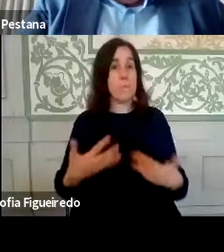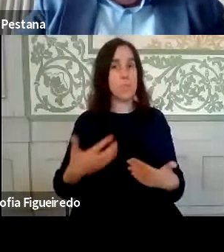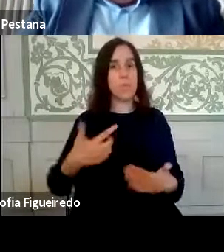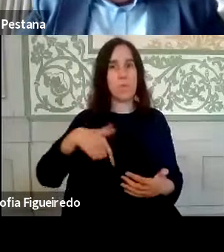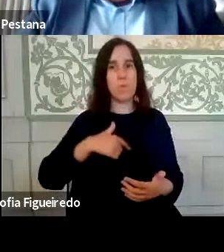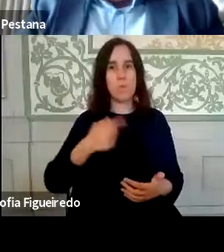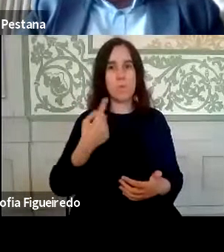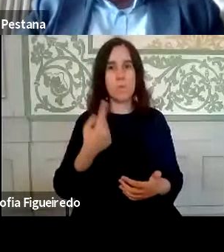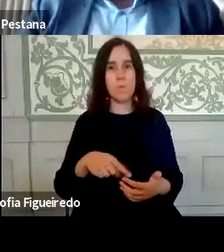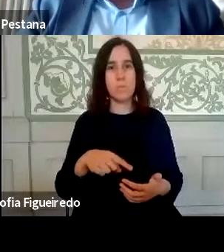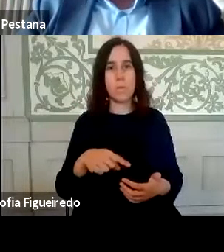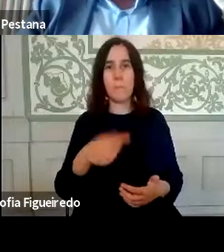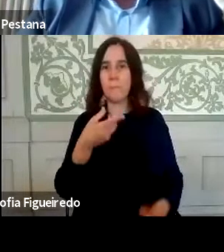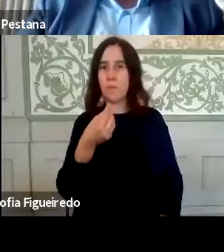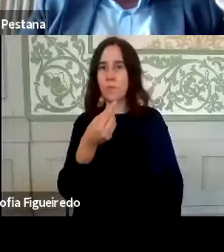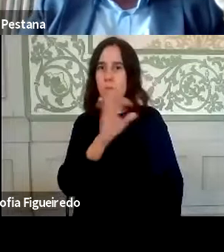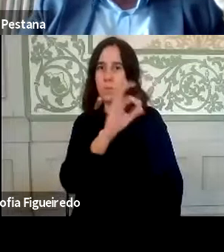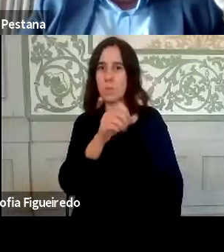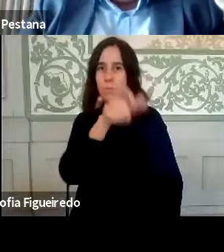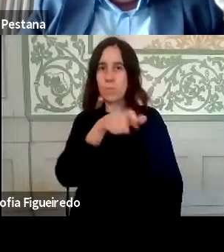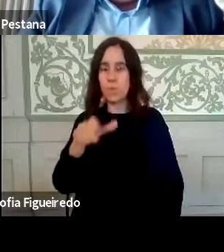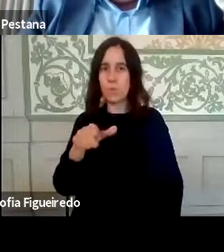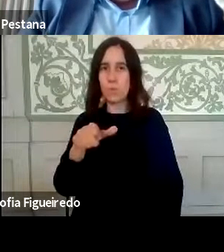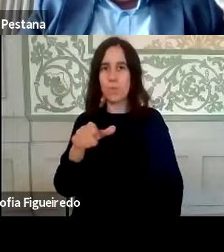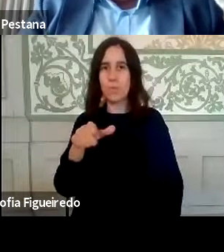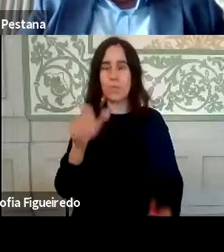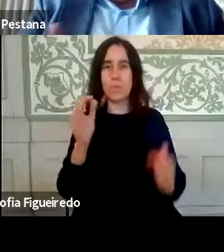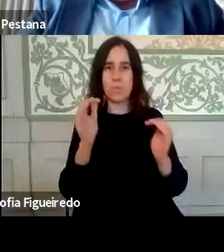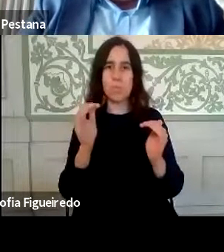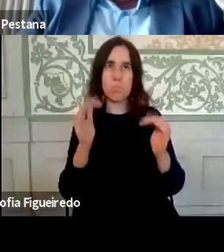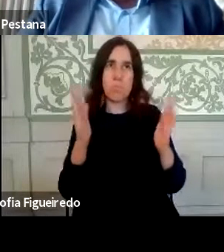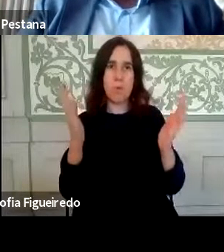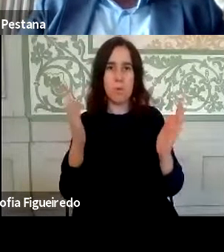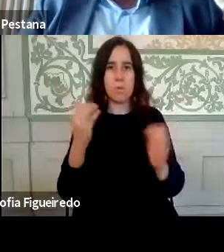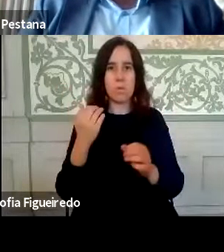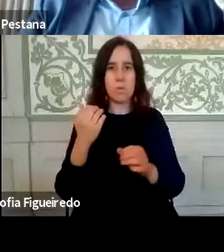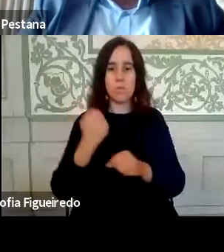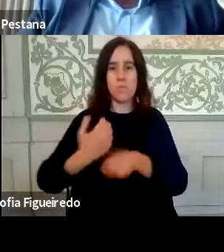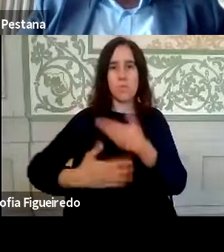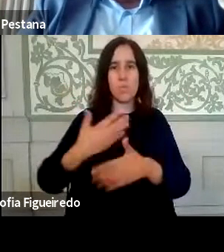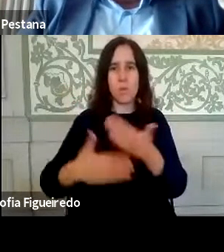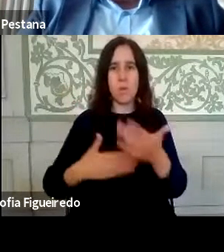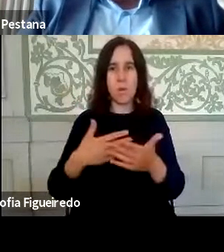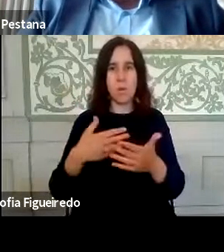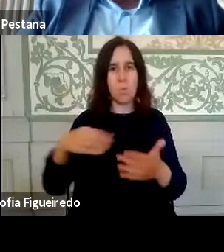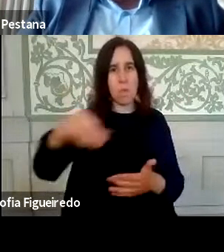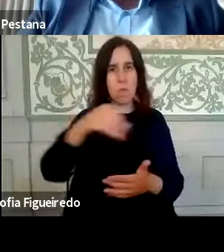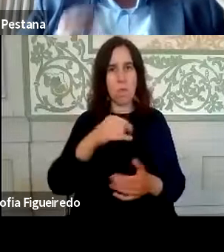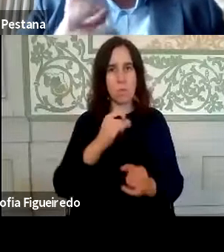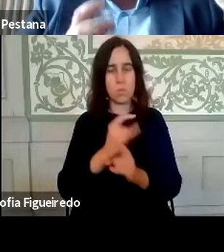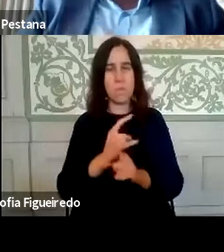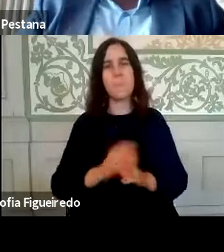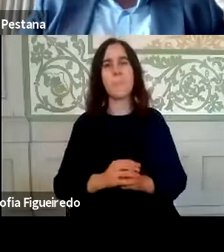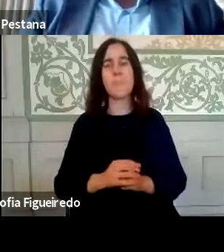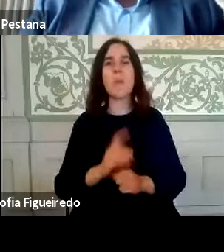90% das pessoas fora a funcionar no modelo remoto. Quanto é que isto pode ser?